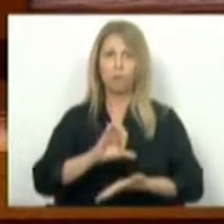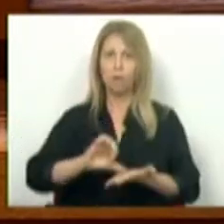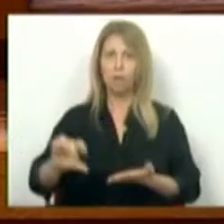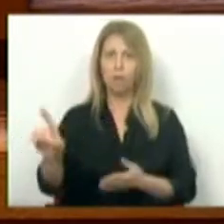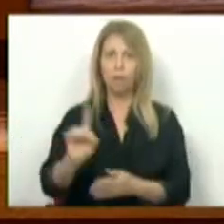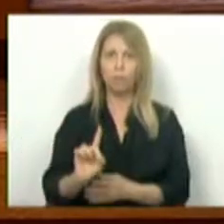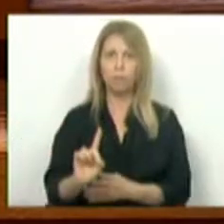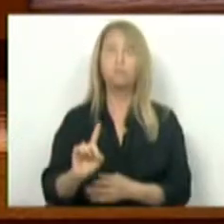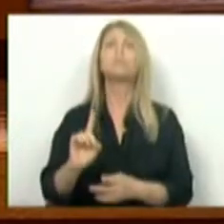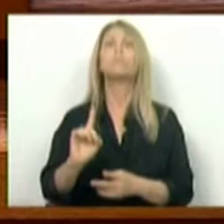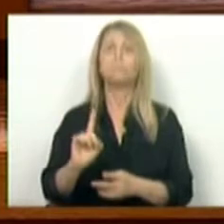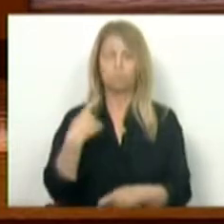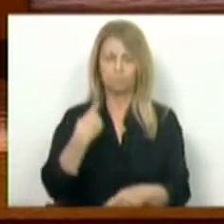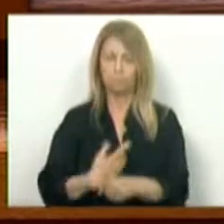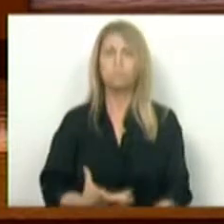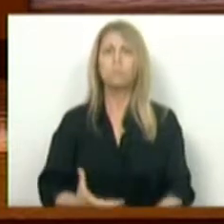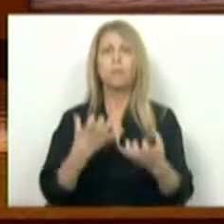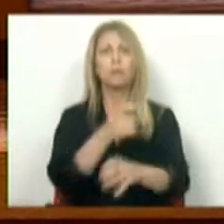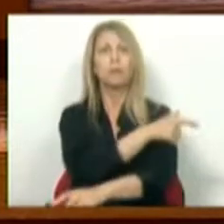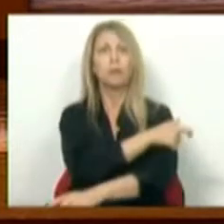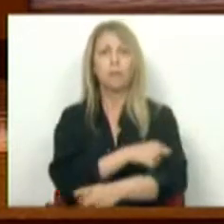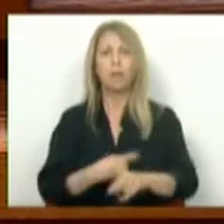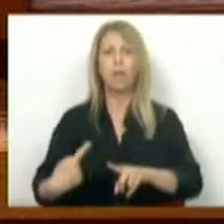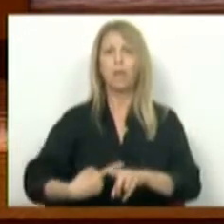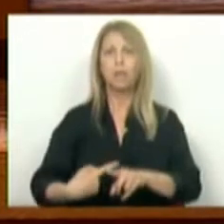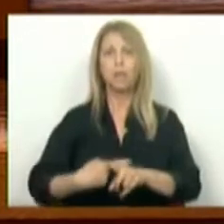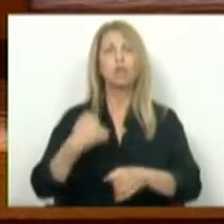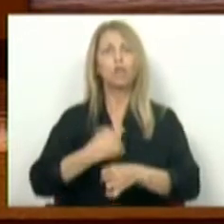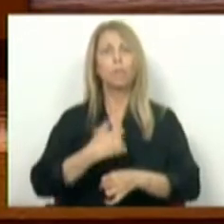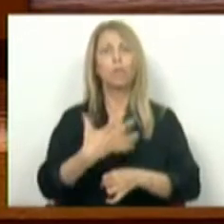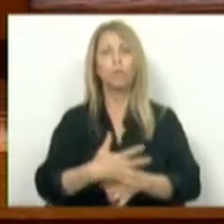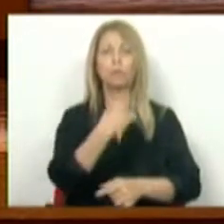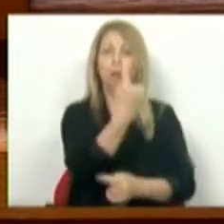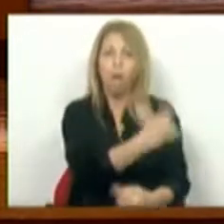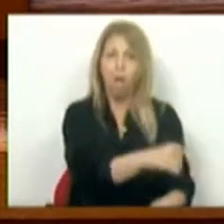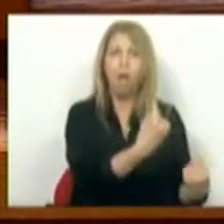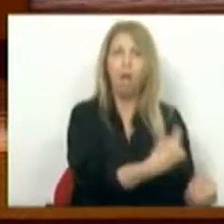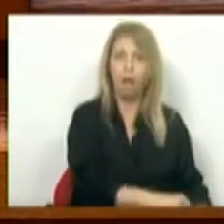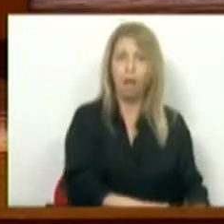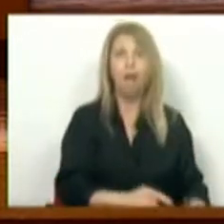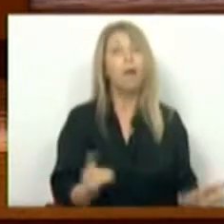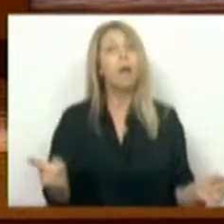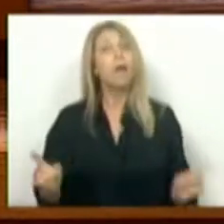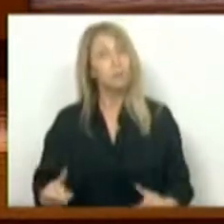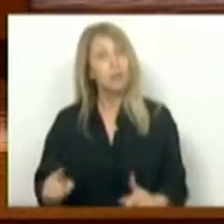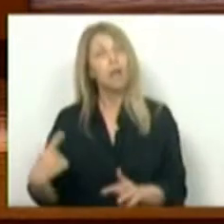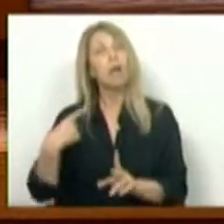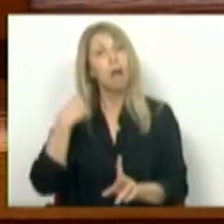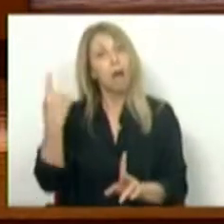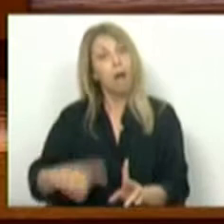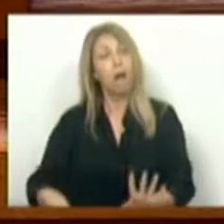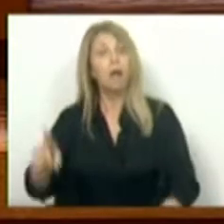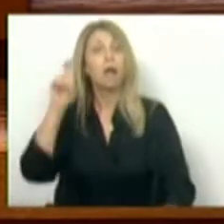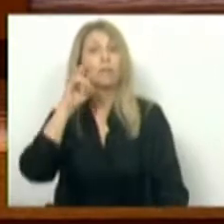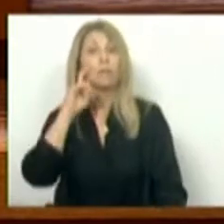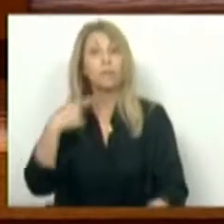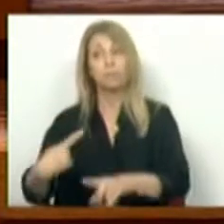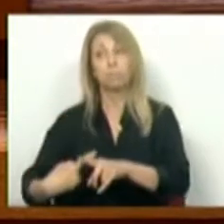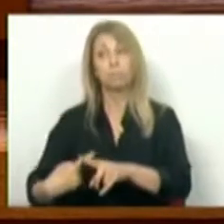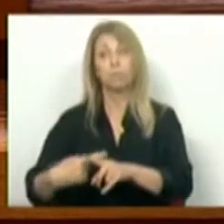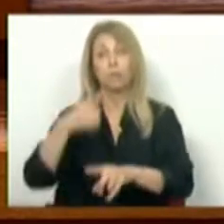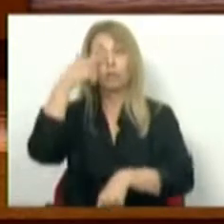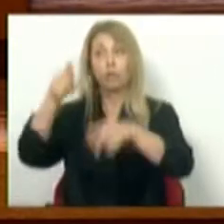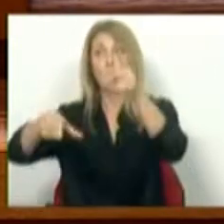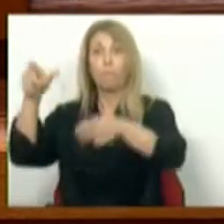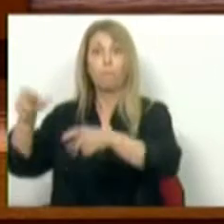representar interesses profissionais, existem sim para defender os direitos fundamentais dos cidadãos e salvaguardar o interesse público.